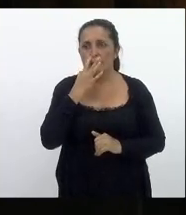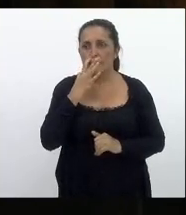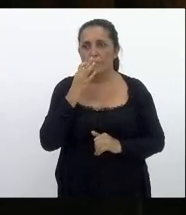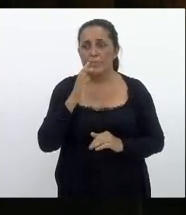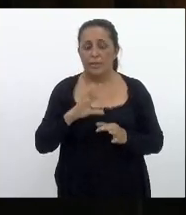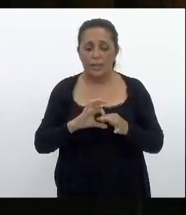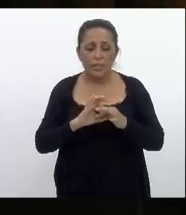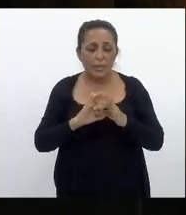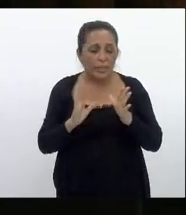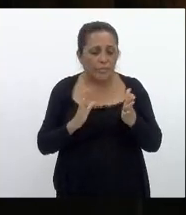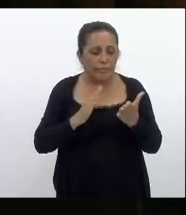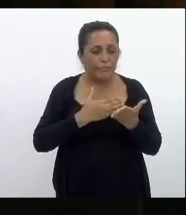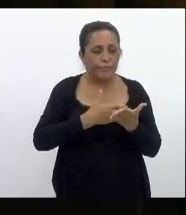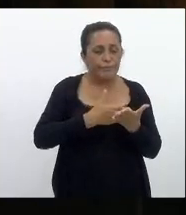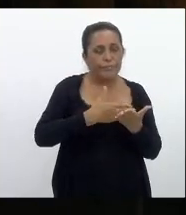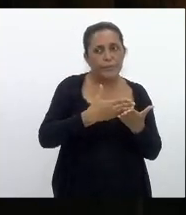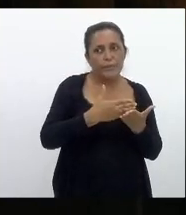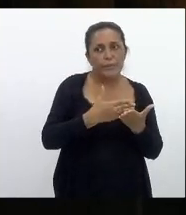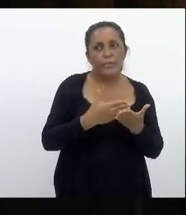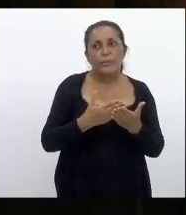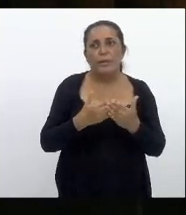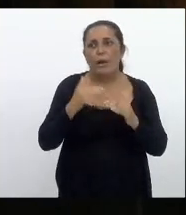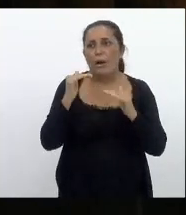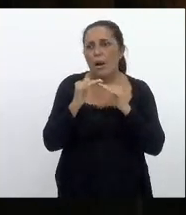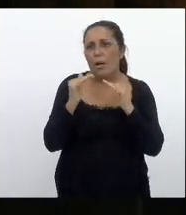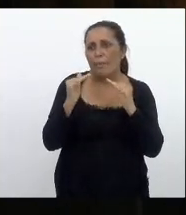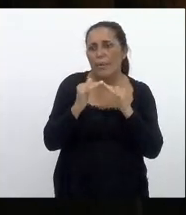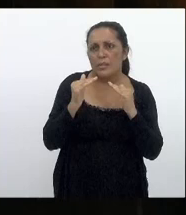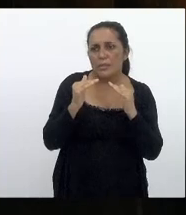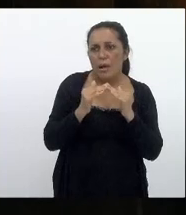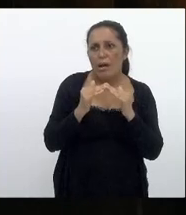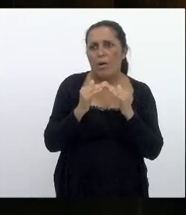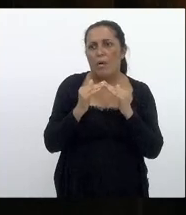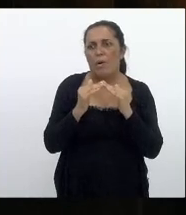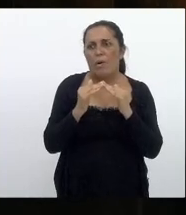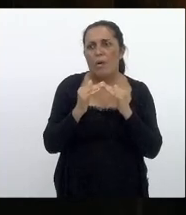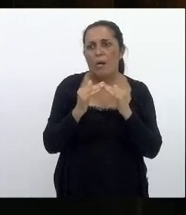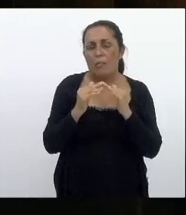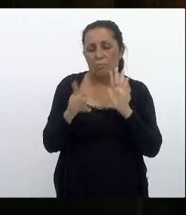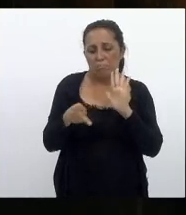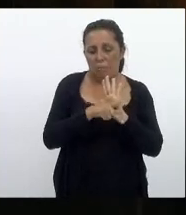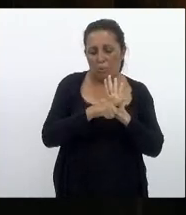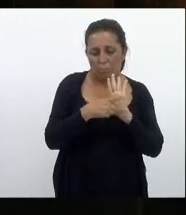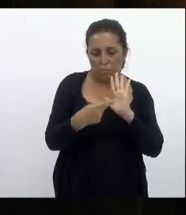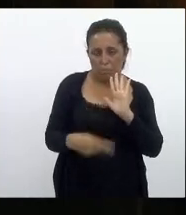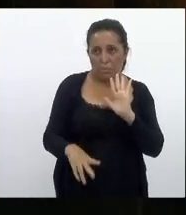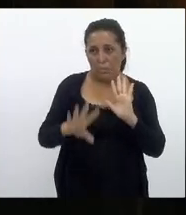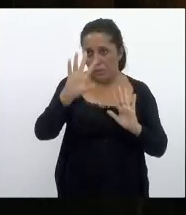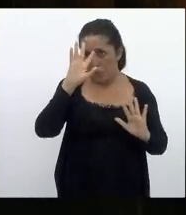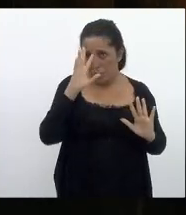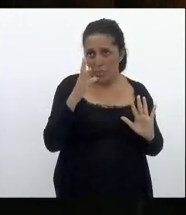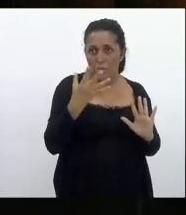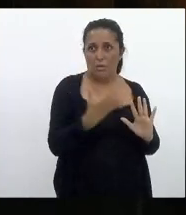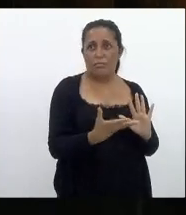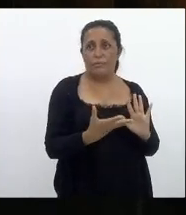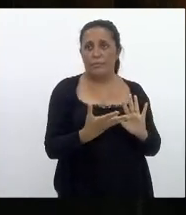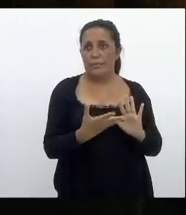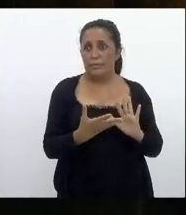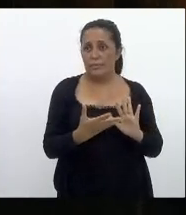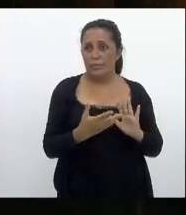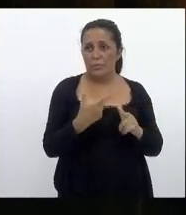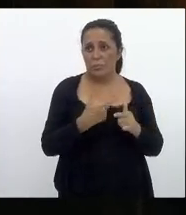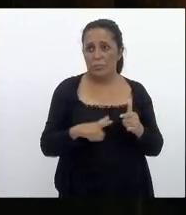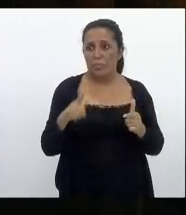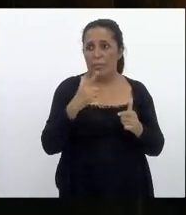iniciativa a competição a competitividade por si só resolve os